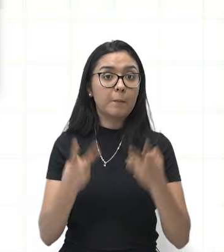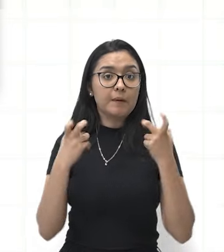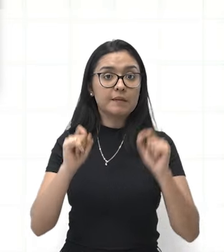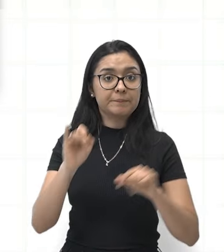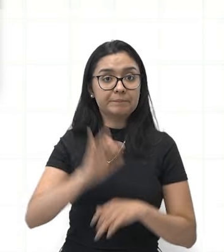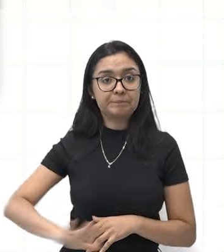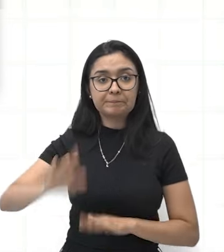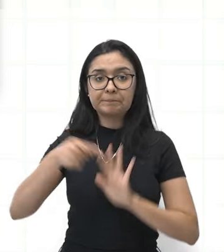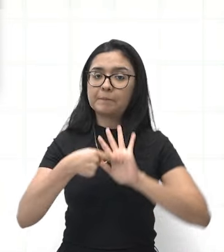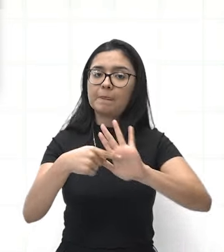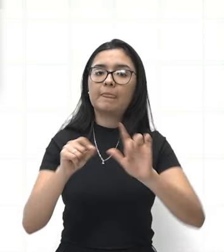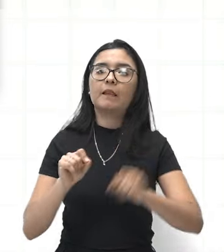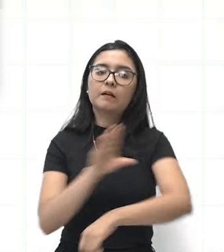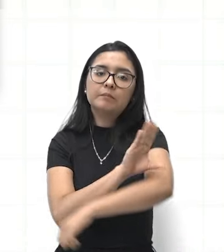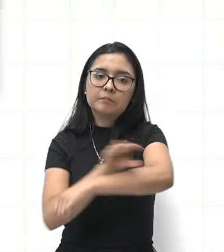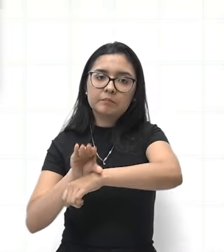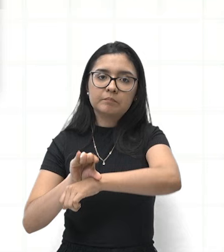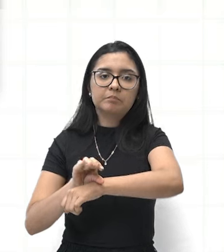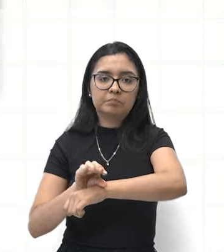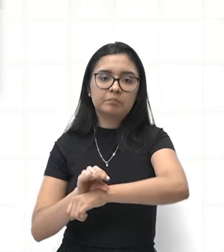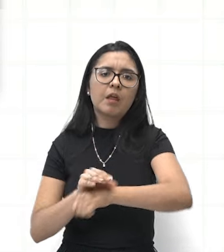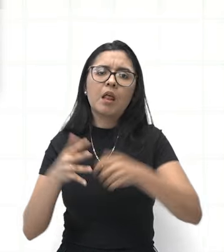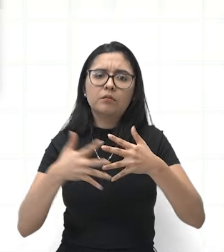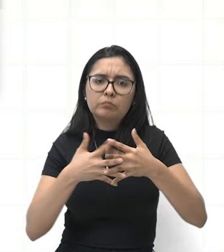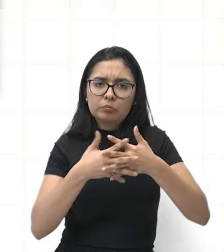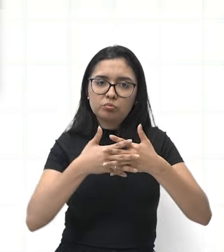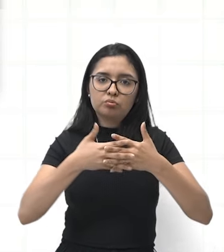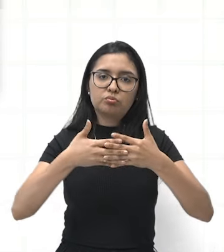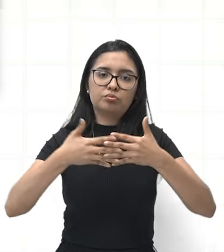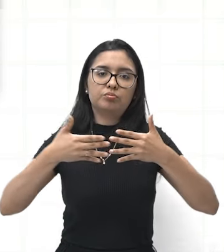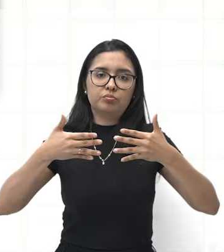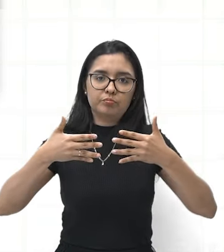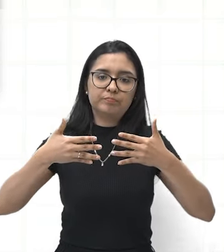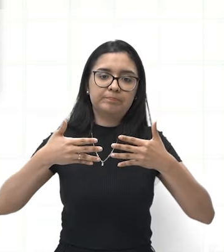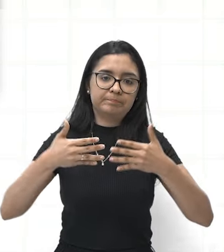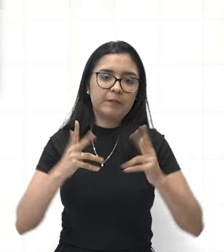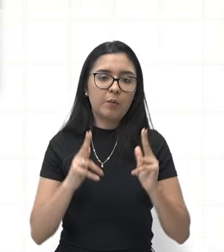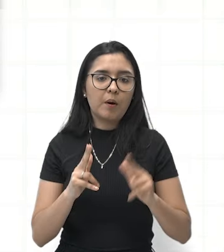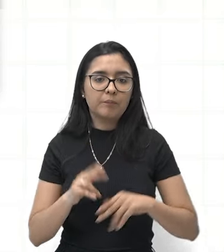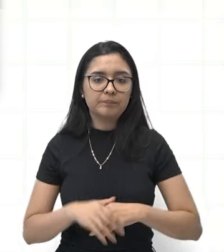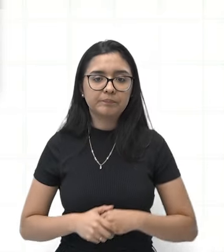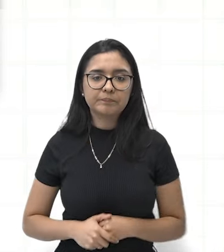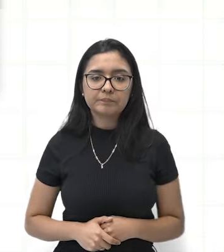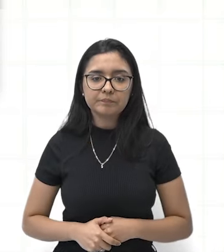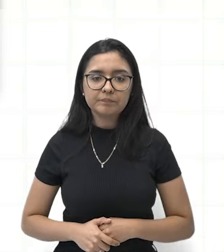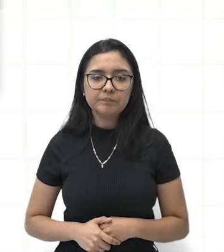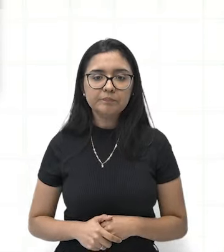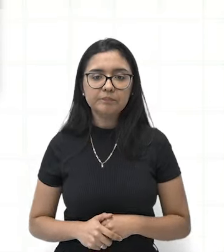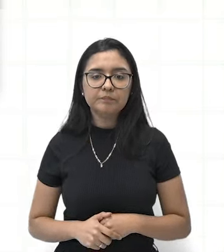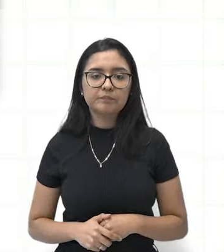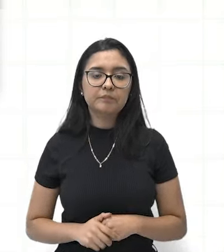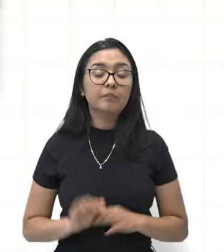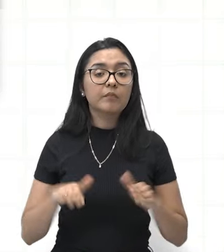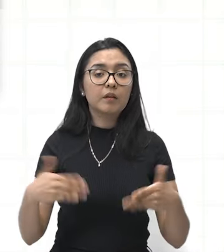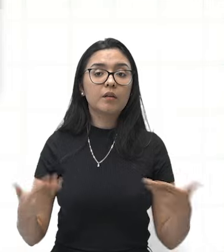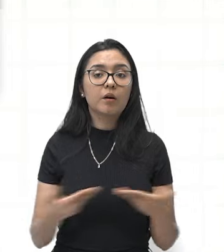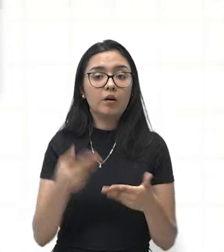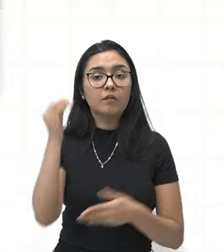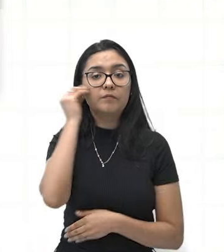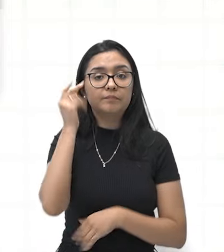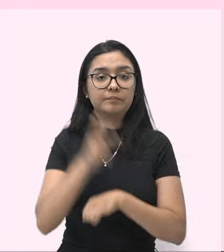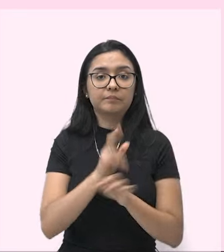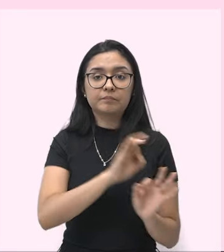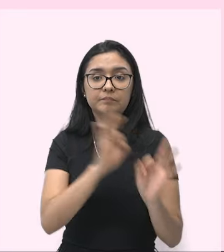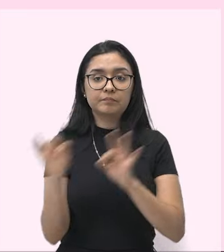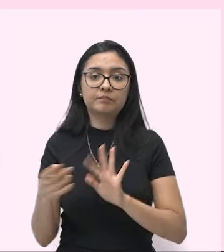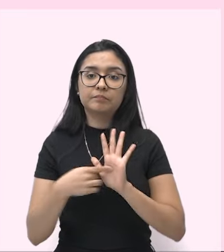observem aqui. O músculo está distendido de forma igual. Vamos ver aí uma